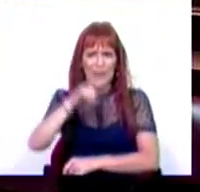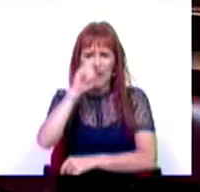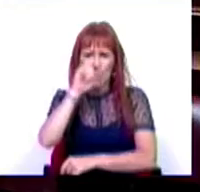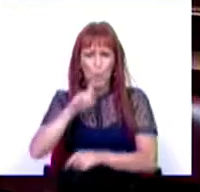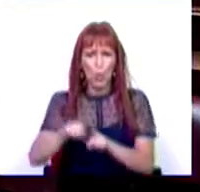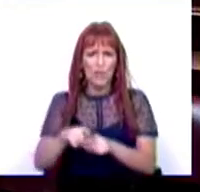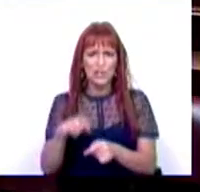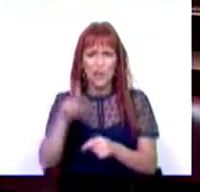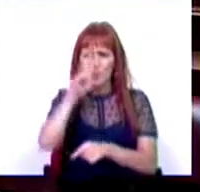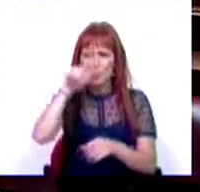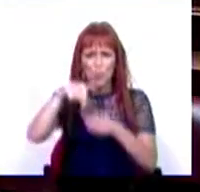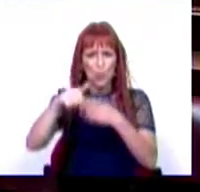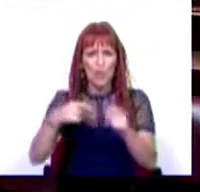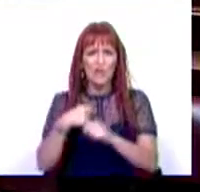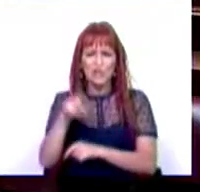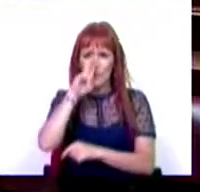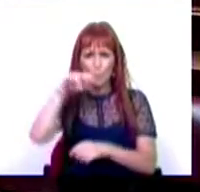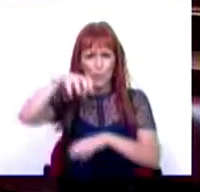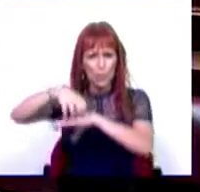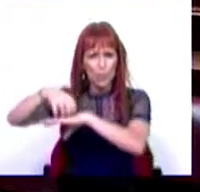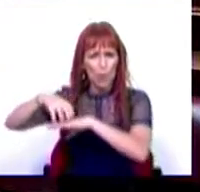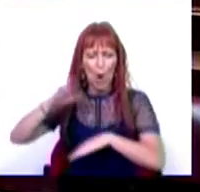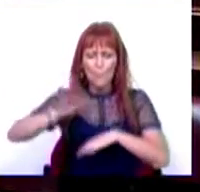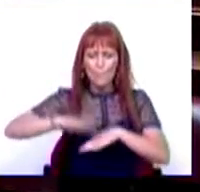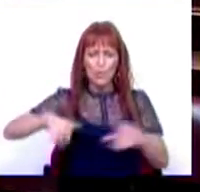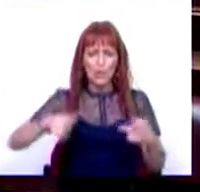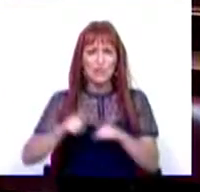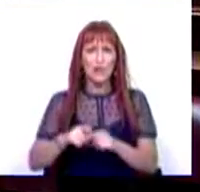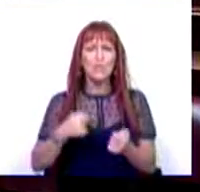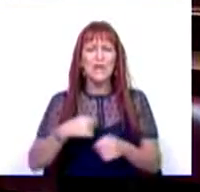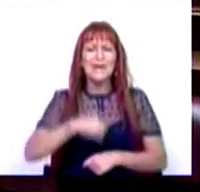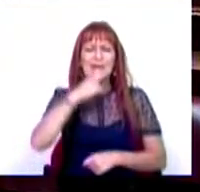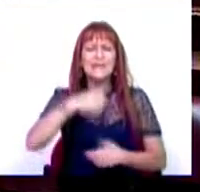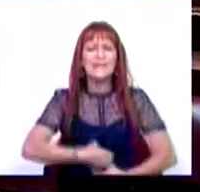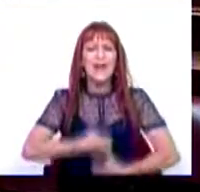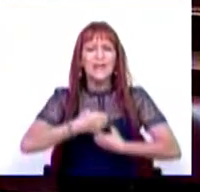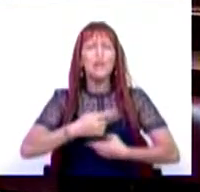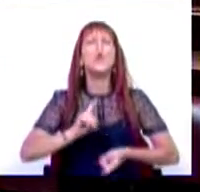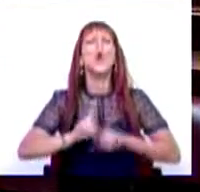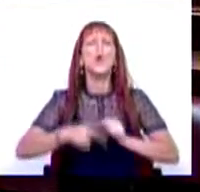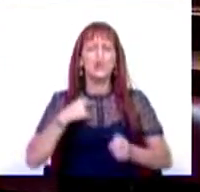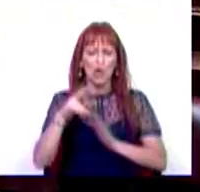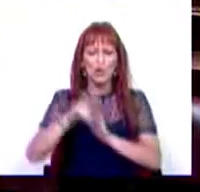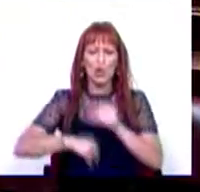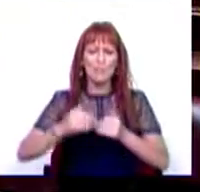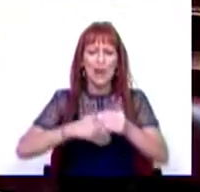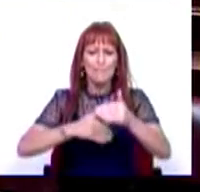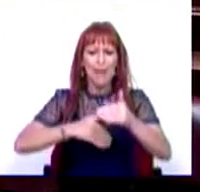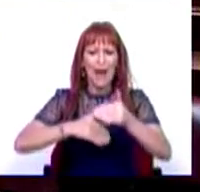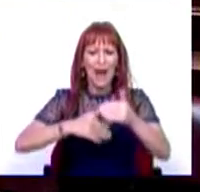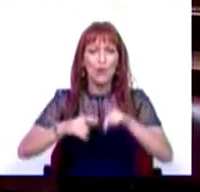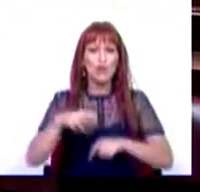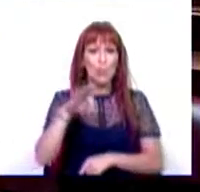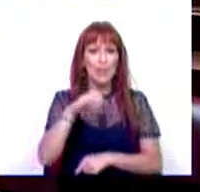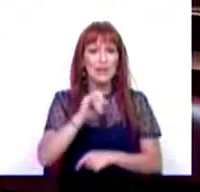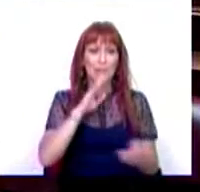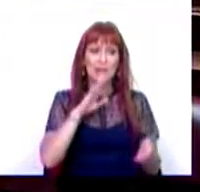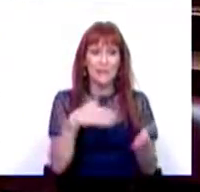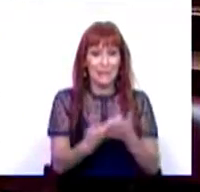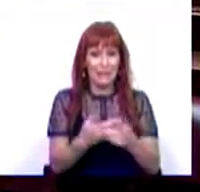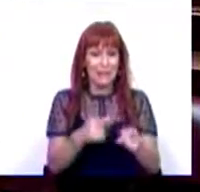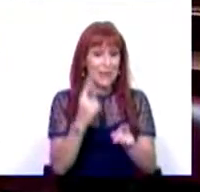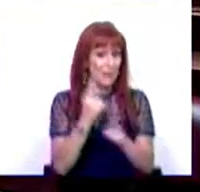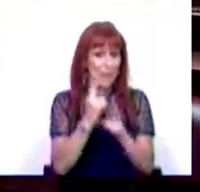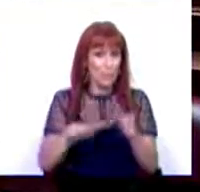gás, as petrolíferas e as gasolineiras. E, por isso, o que faz sentido é nós regularmos as margens. O PCP dá desta casa